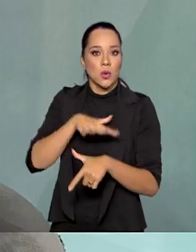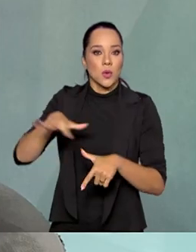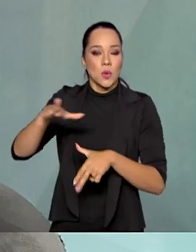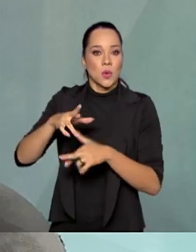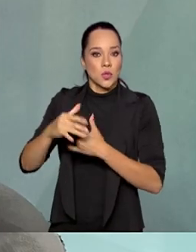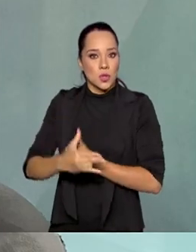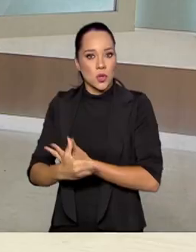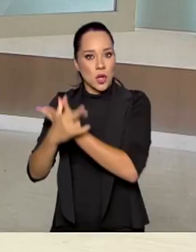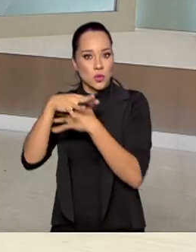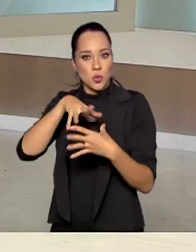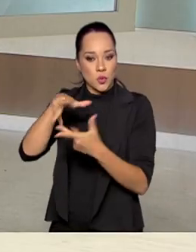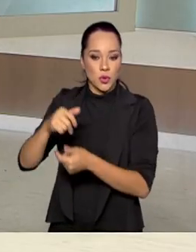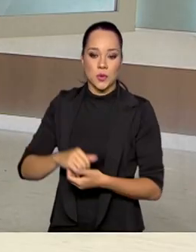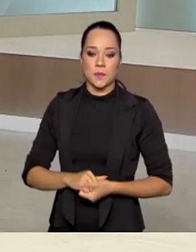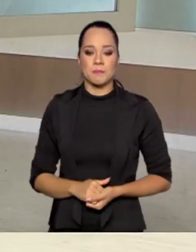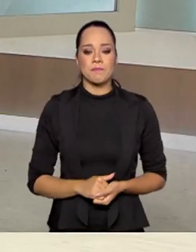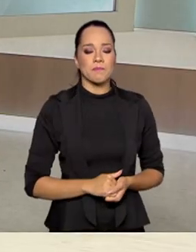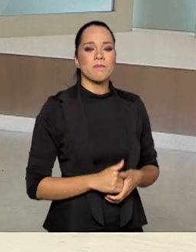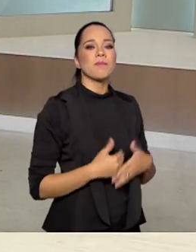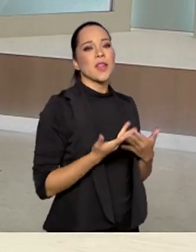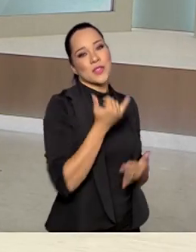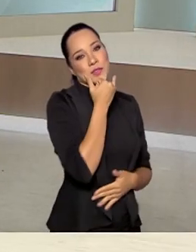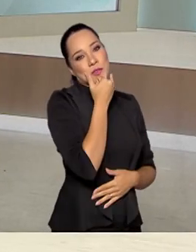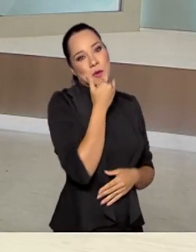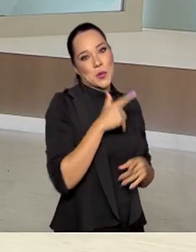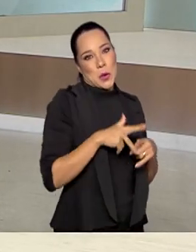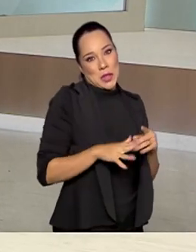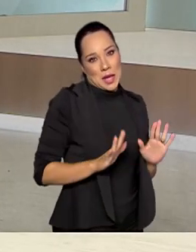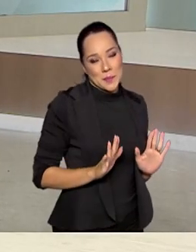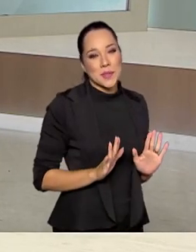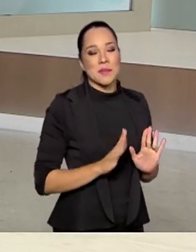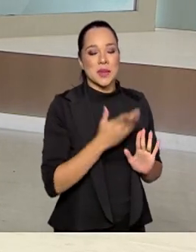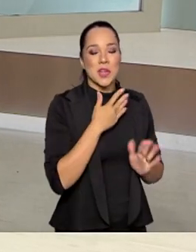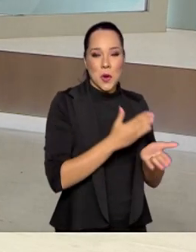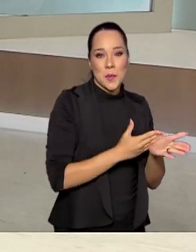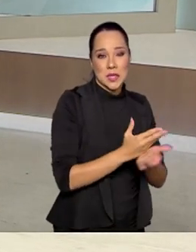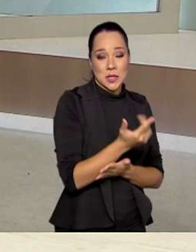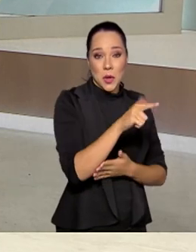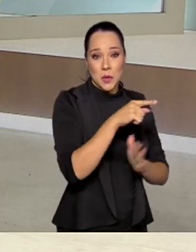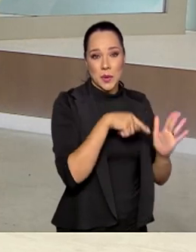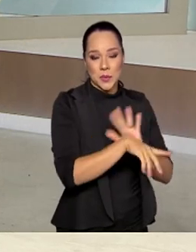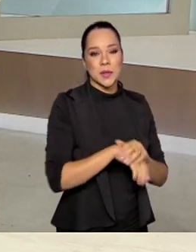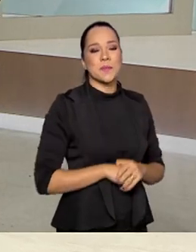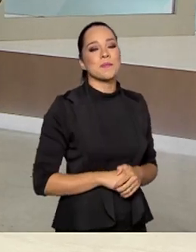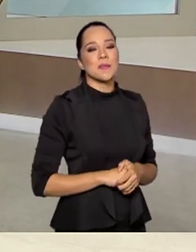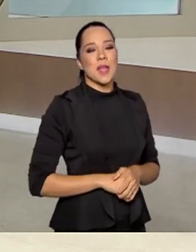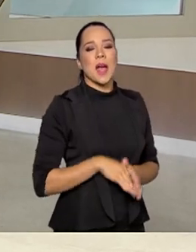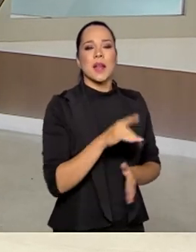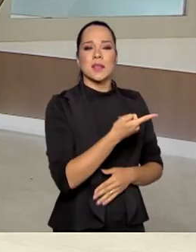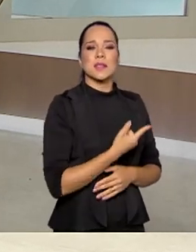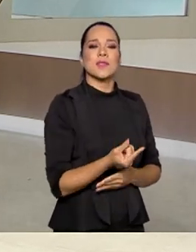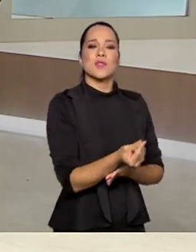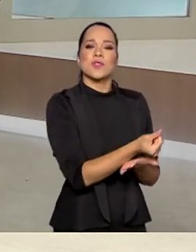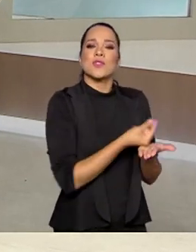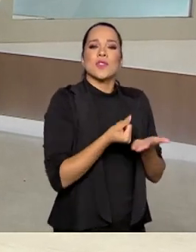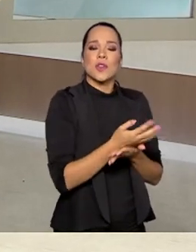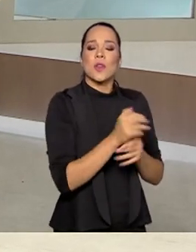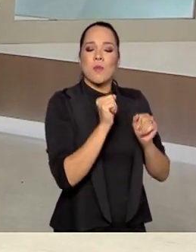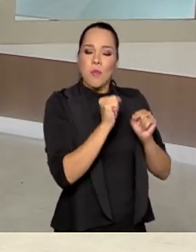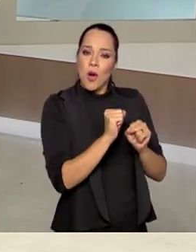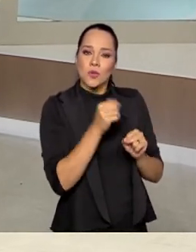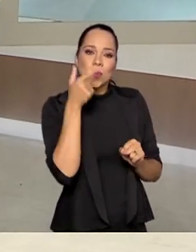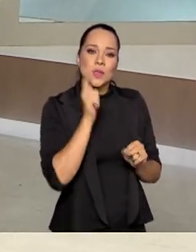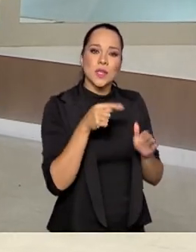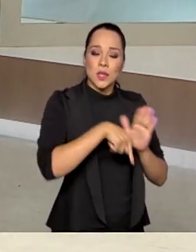E além de recursos, perdão, interrompera o senhor, mas já introduzindo uma nova questão, além desses recursos que podem chegar